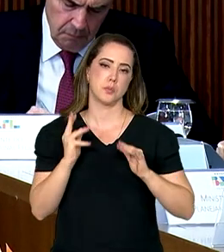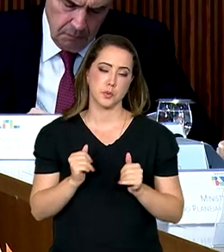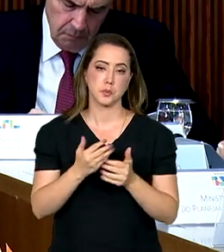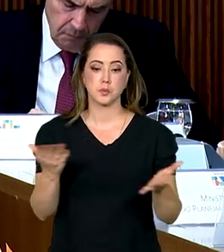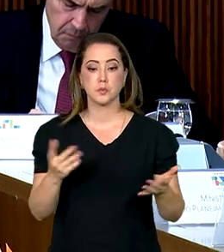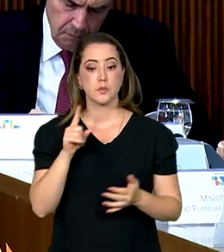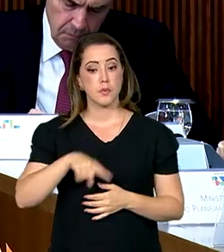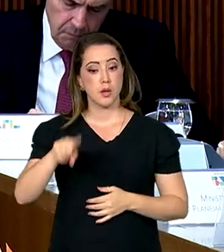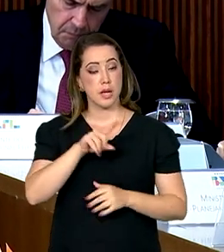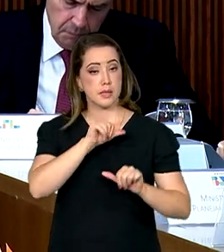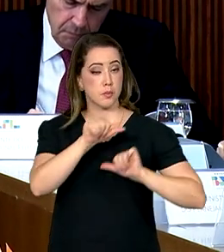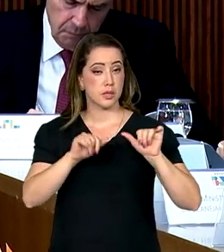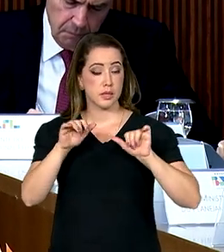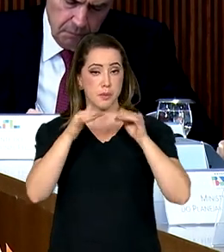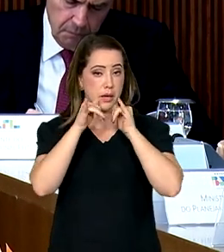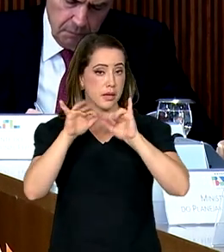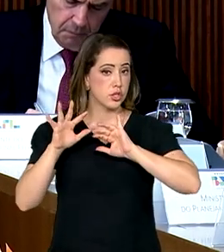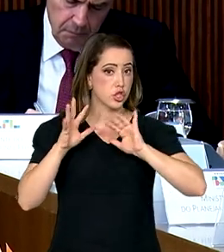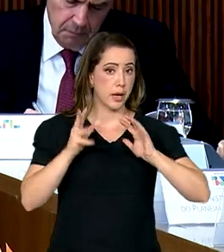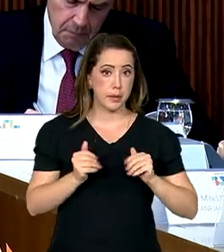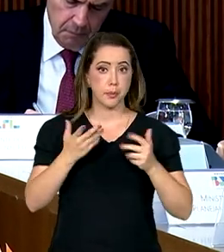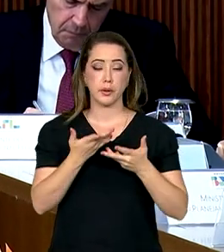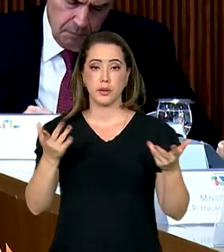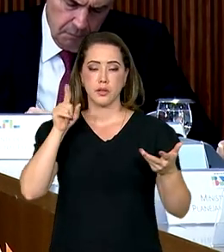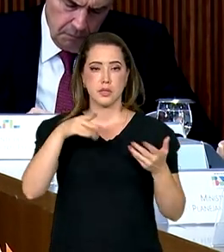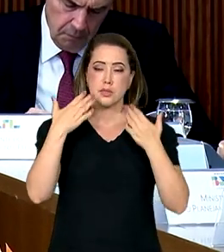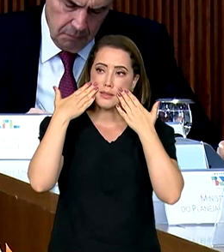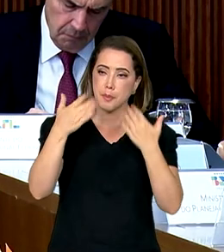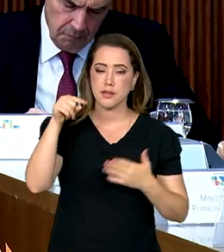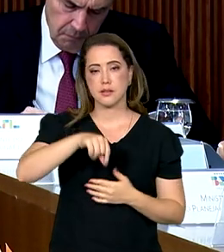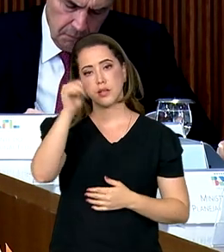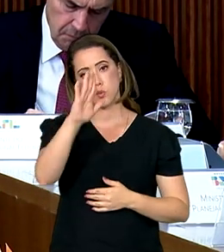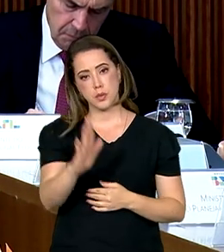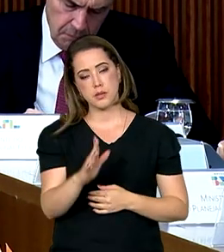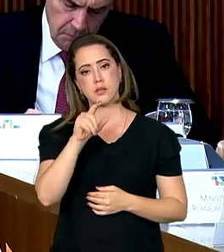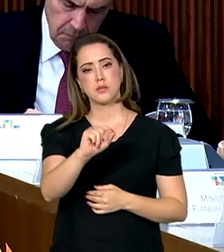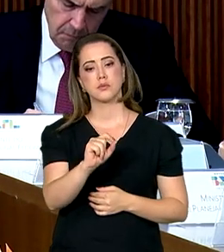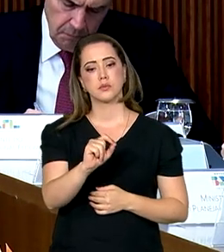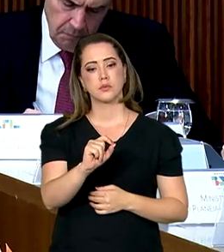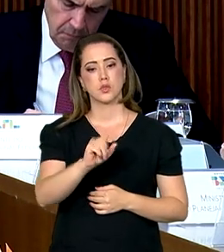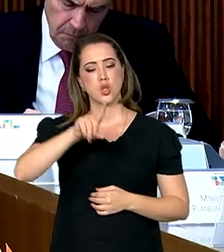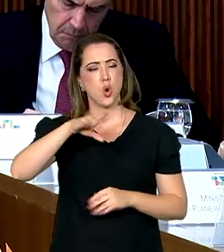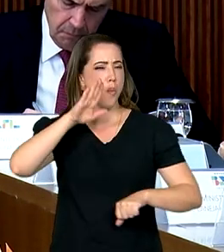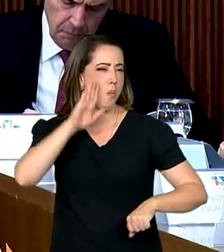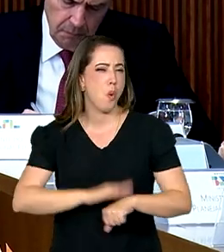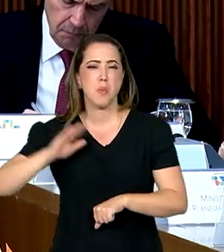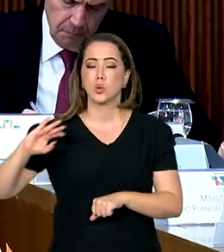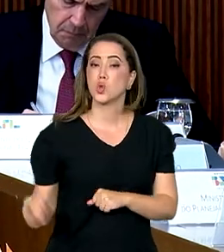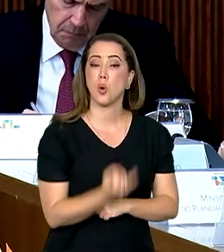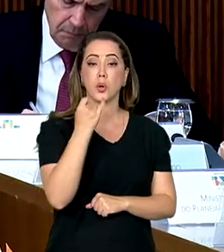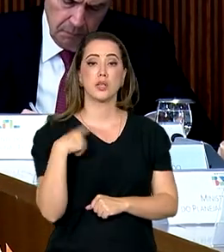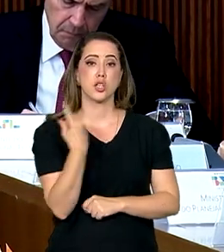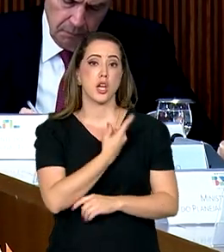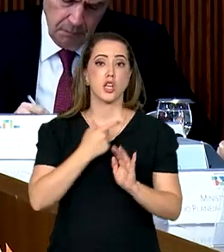Essa transição energética se apresenta para o Brasil como a oportunidade que